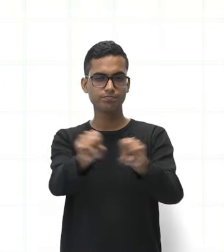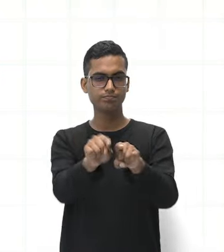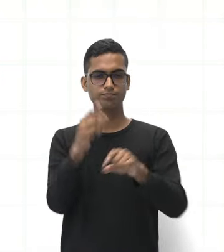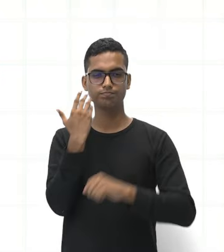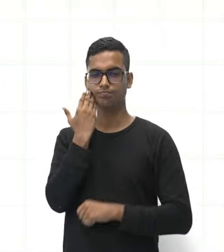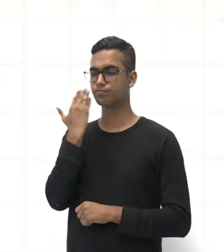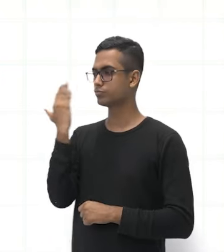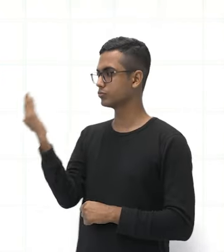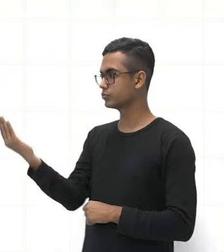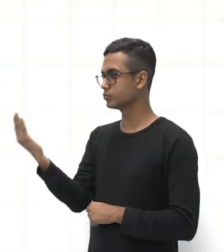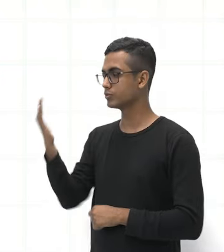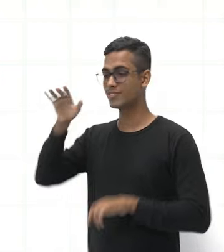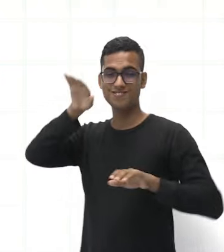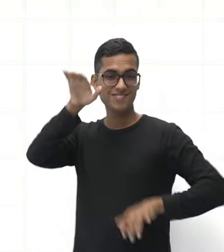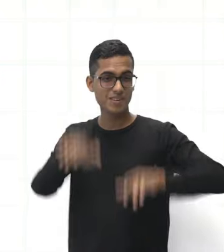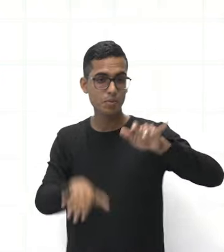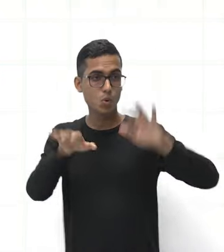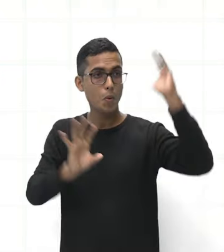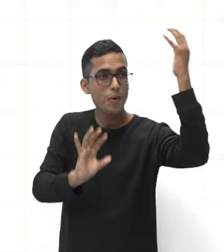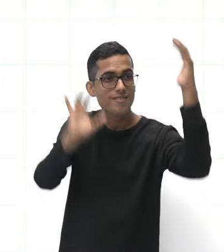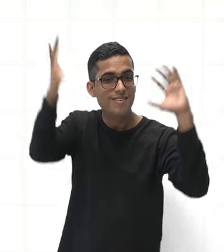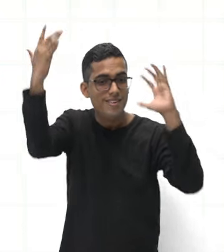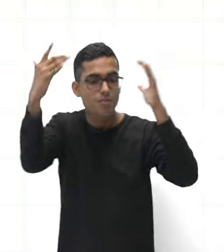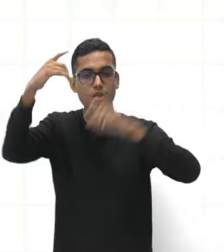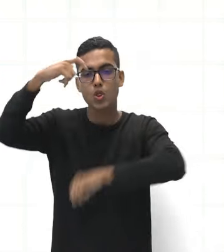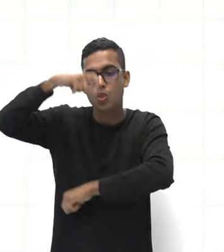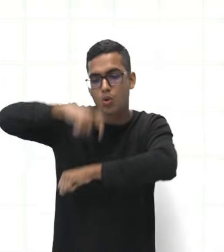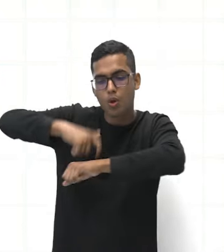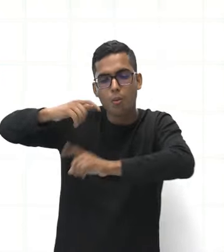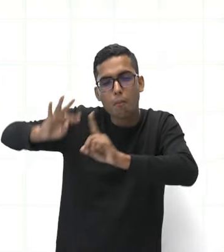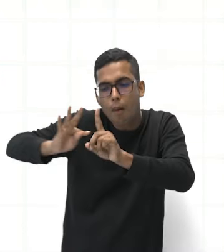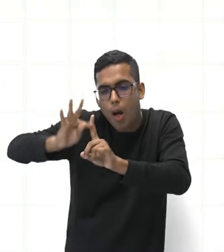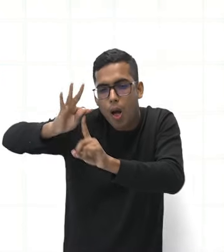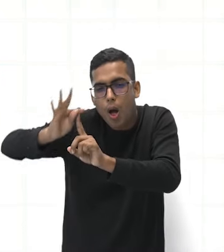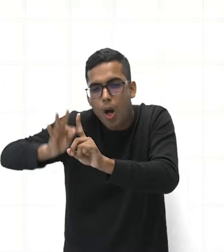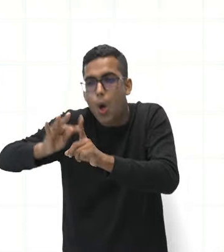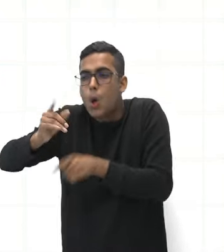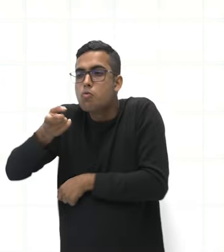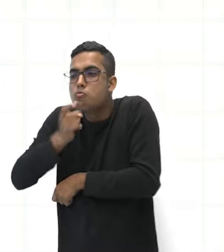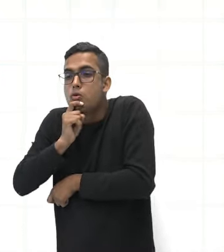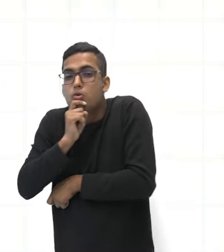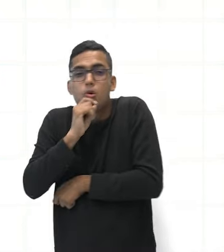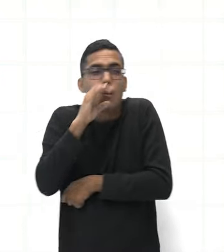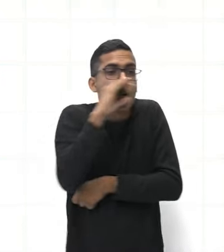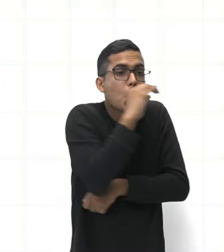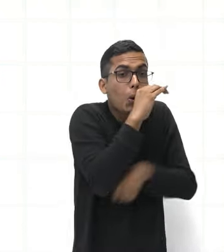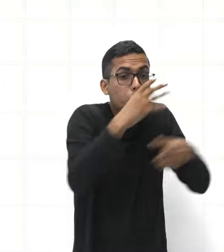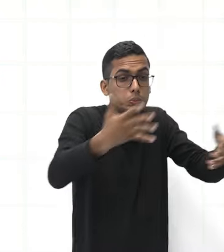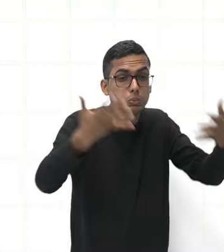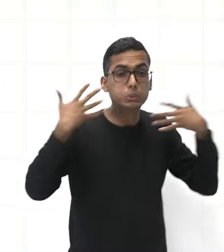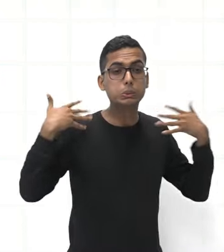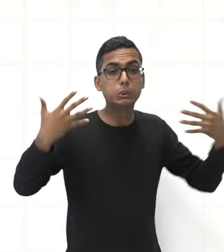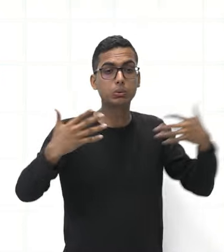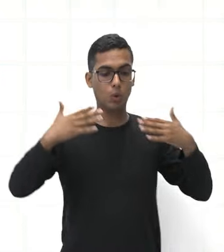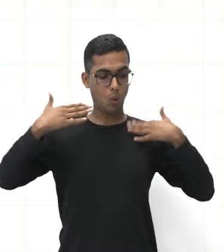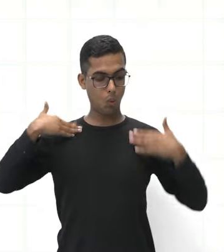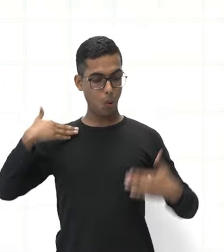disse, conforme a temperatura varia, tanto para o frio, quanto para o calor, o nosso